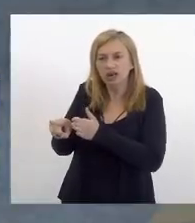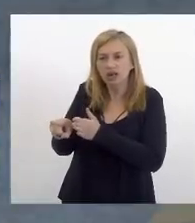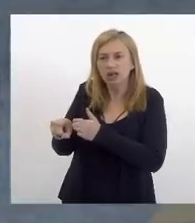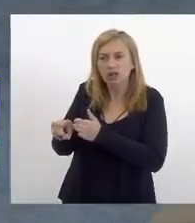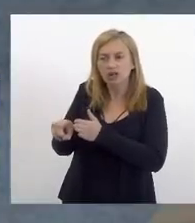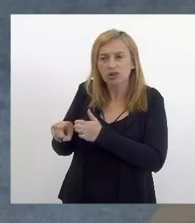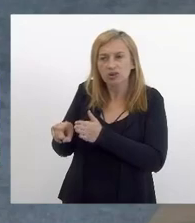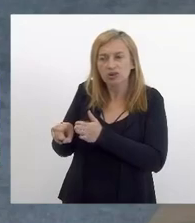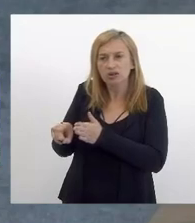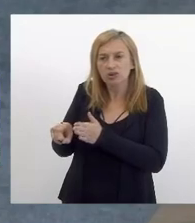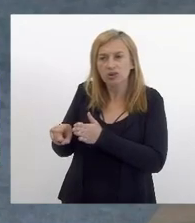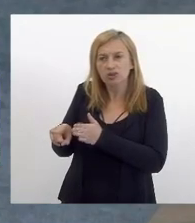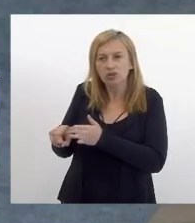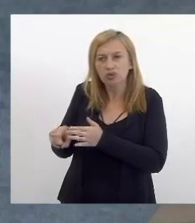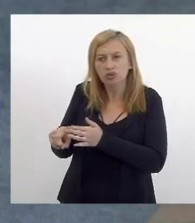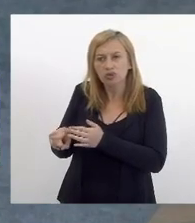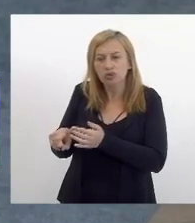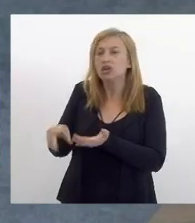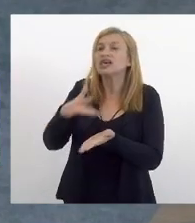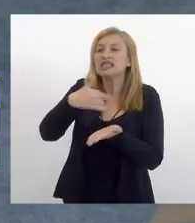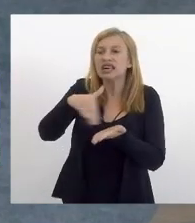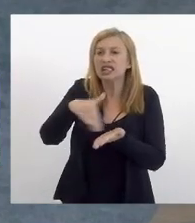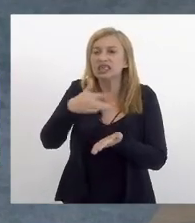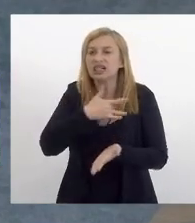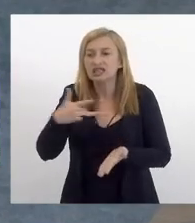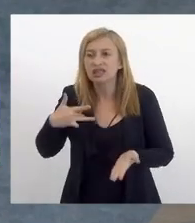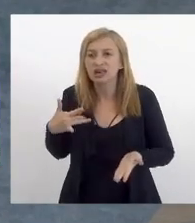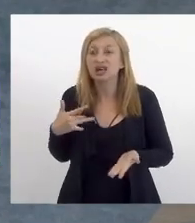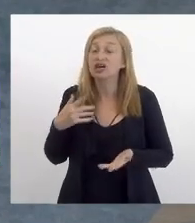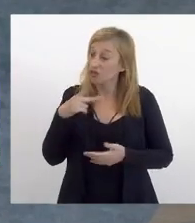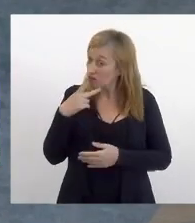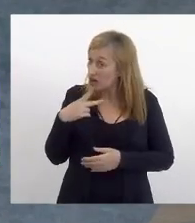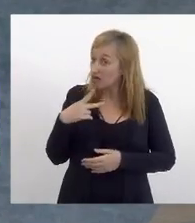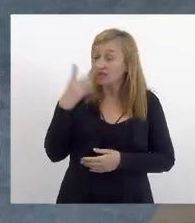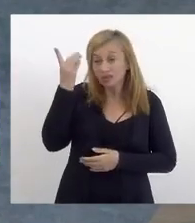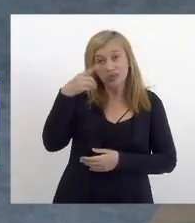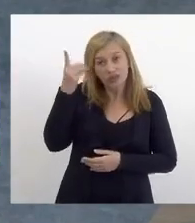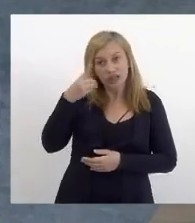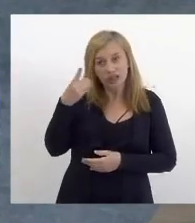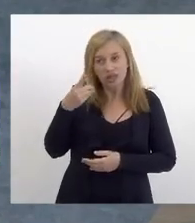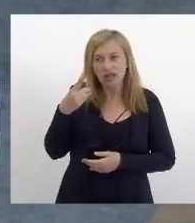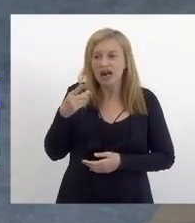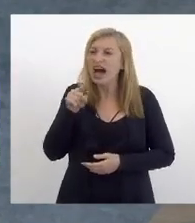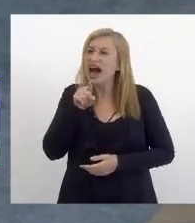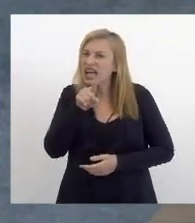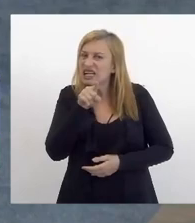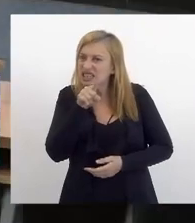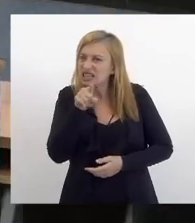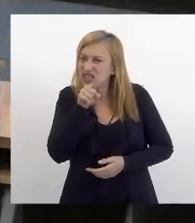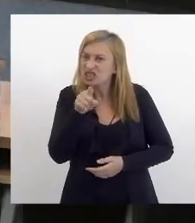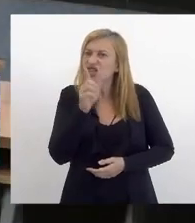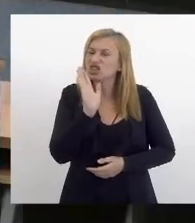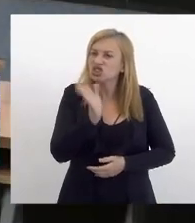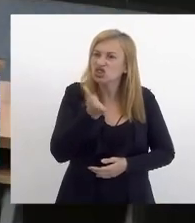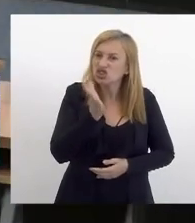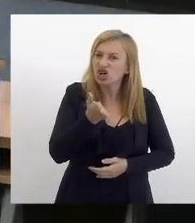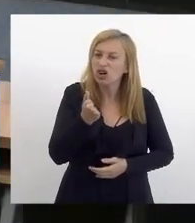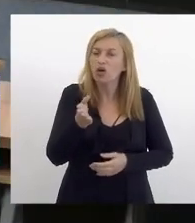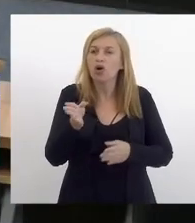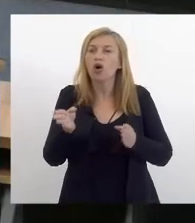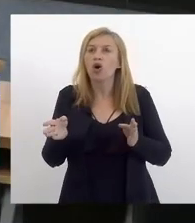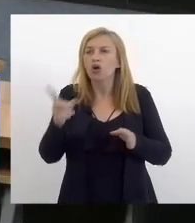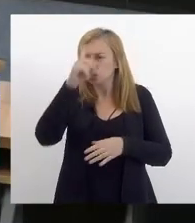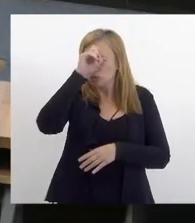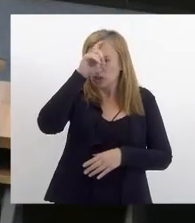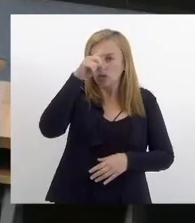eu tenho feito isso ao secretário de saúde eu tenho feito isso deputado que a unidade está fechada porque aquilo ali já foi hospital dos olhos